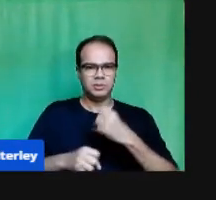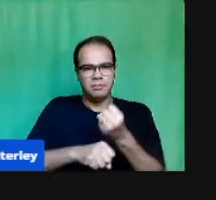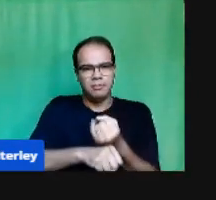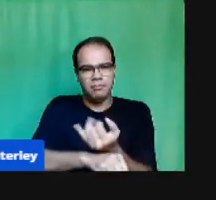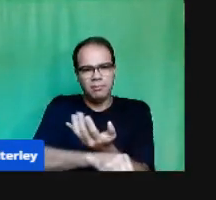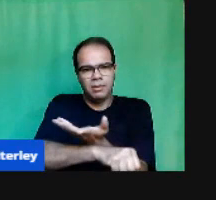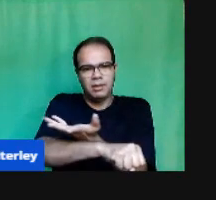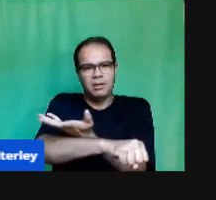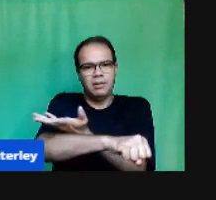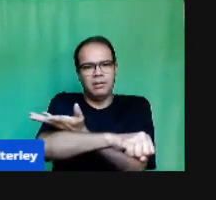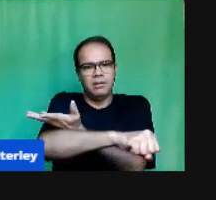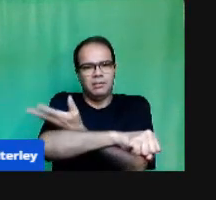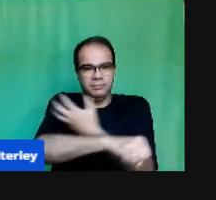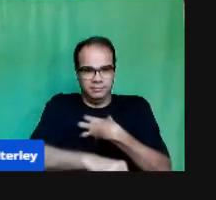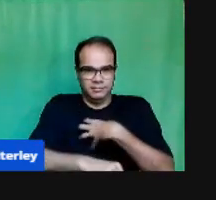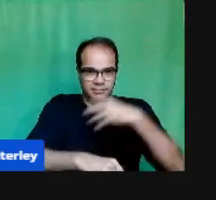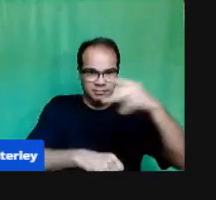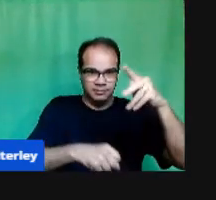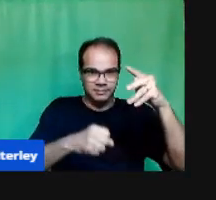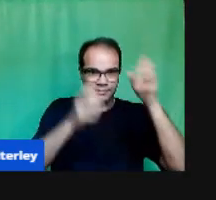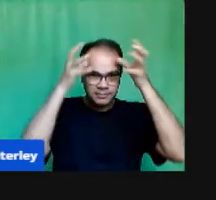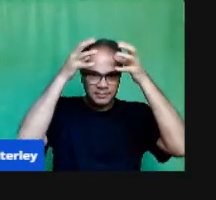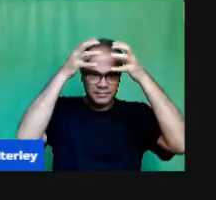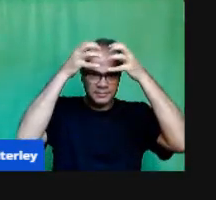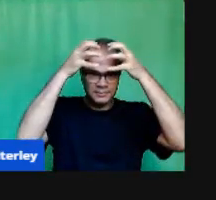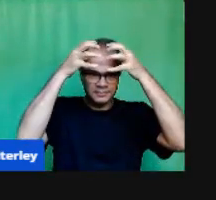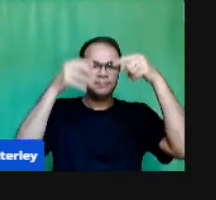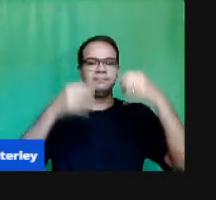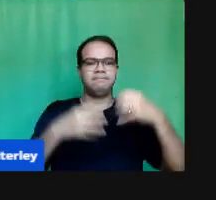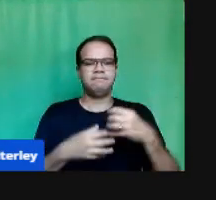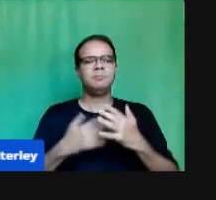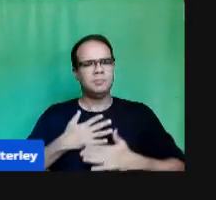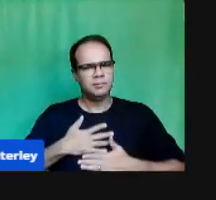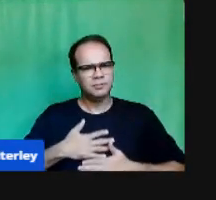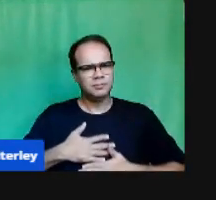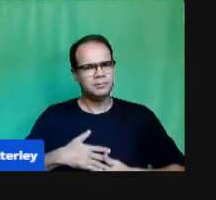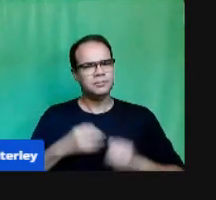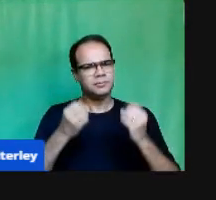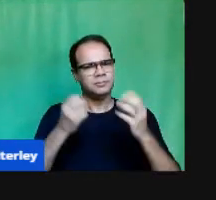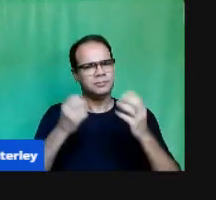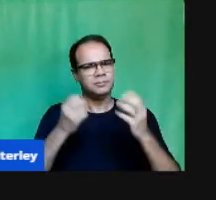pensar positivo mesmo Próximo slide